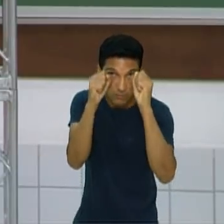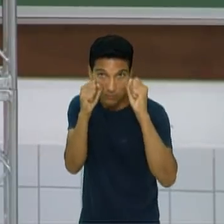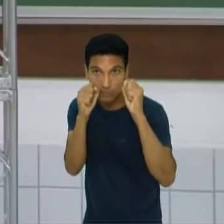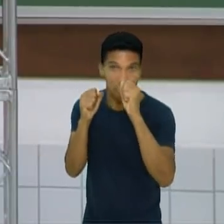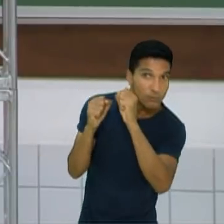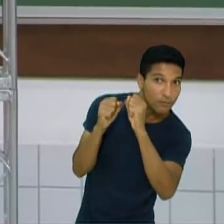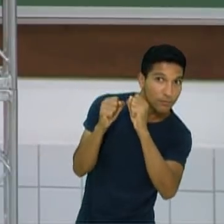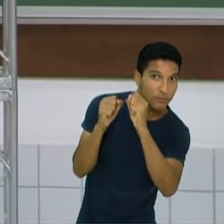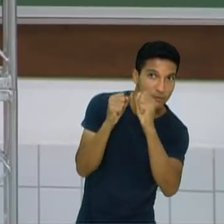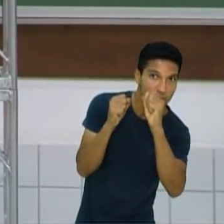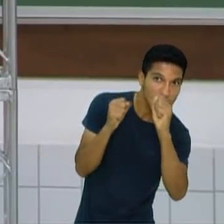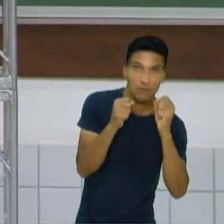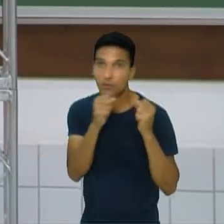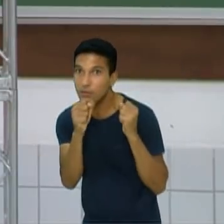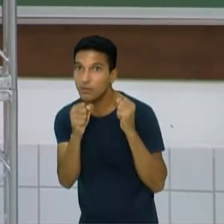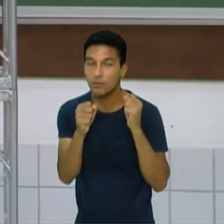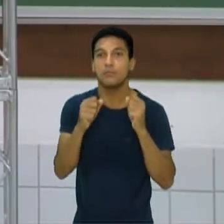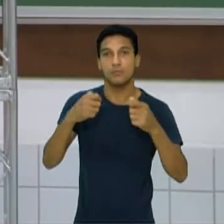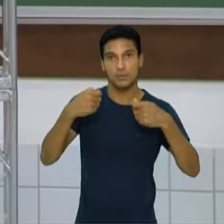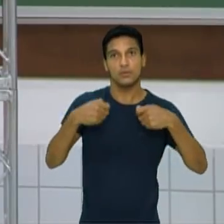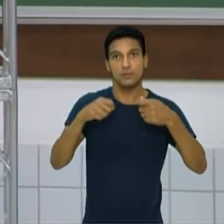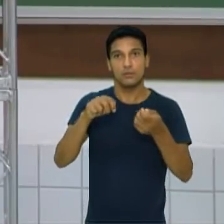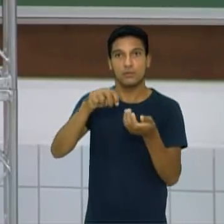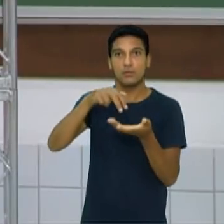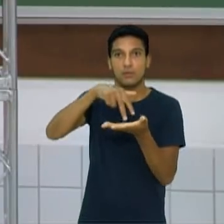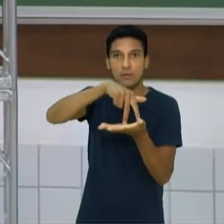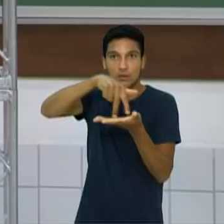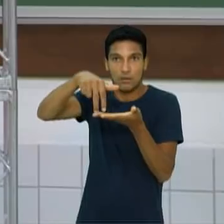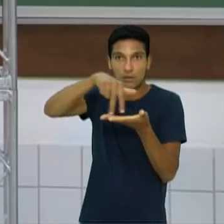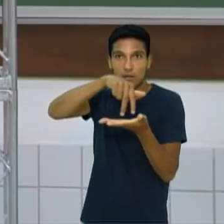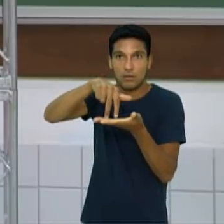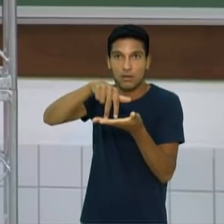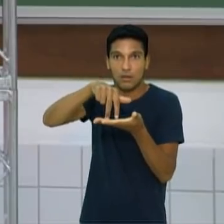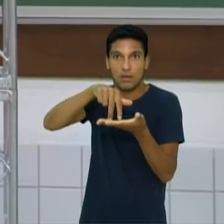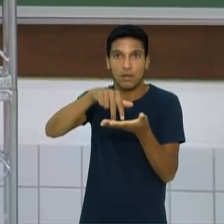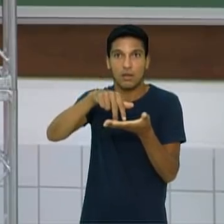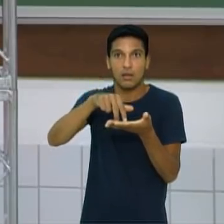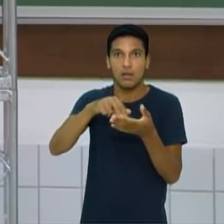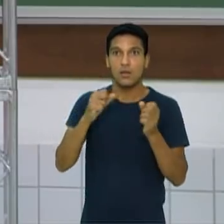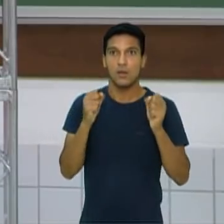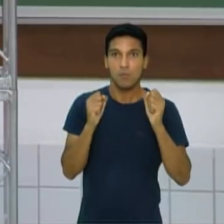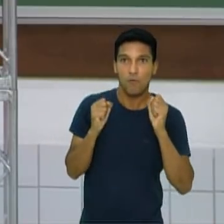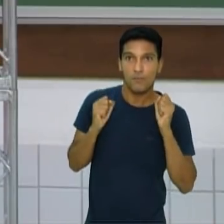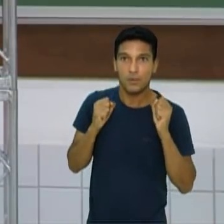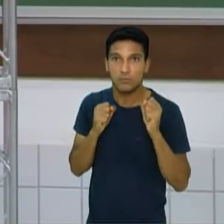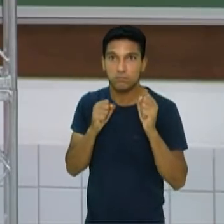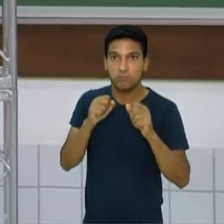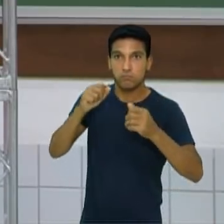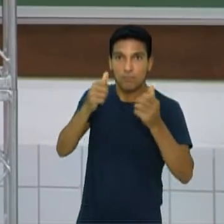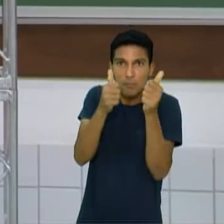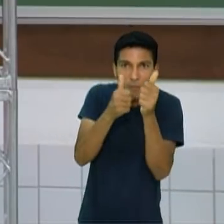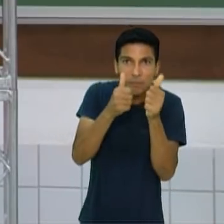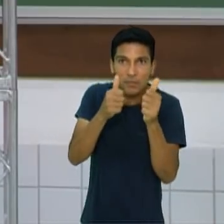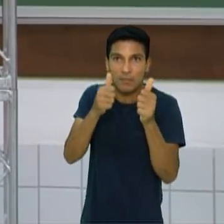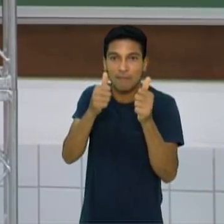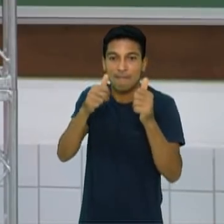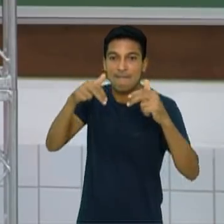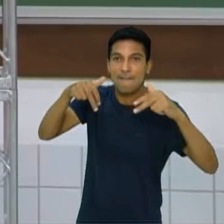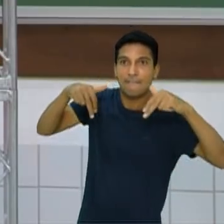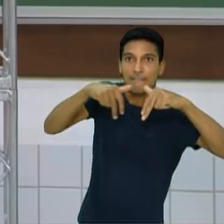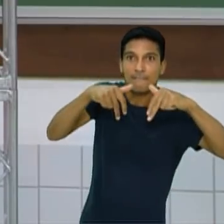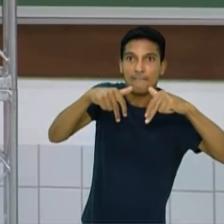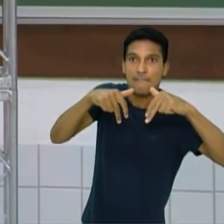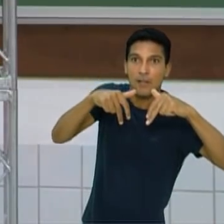para que ele possa entrar no raio de ação do adversário, acertar um golpe